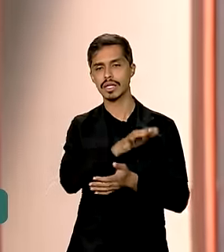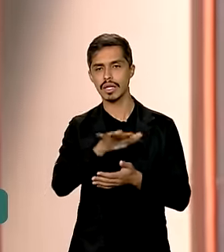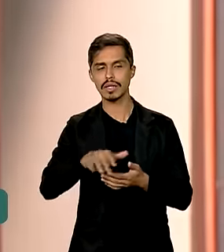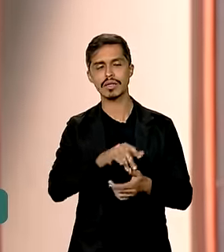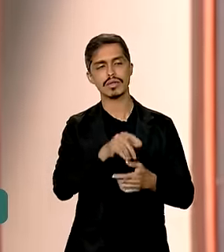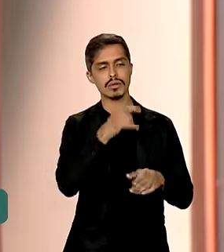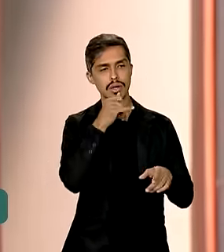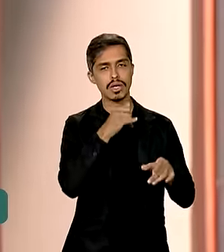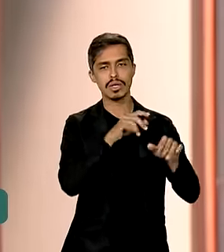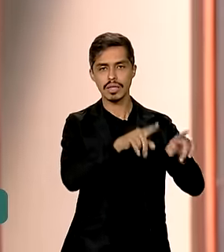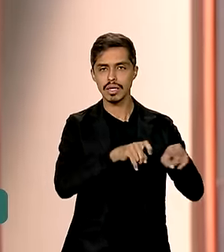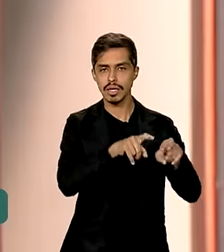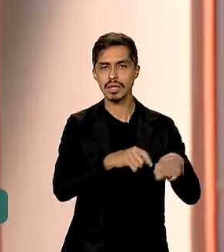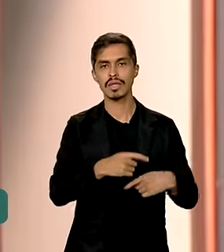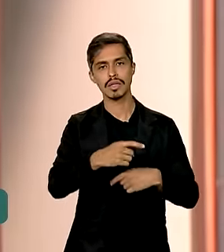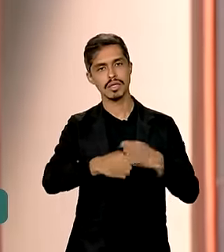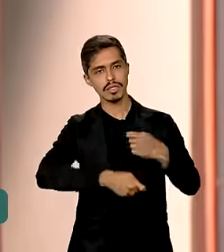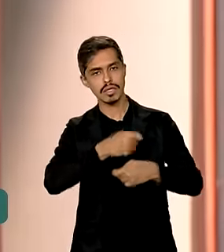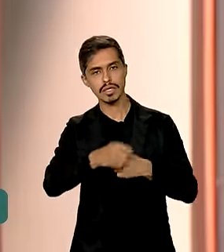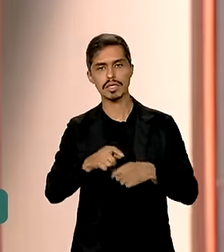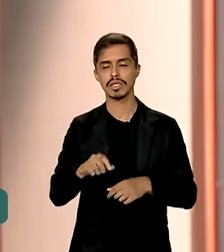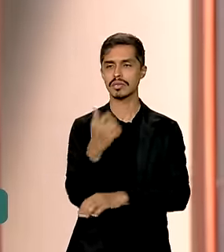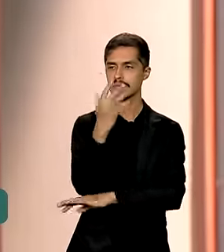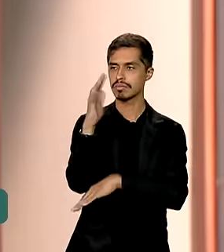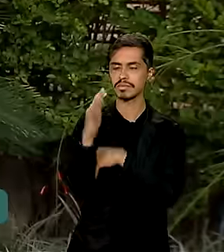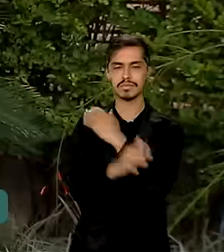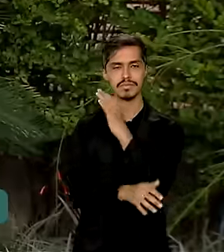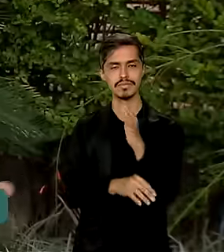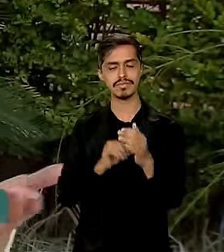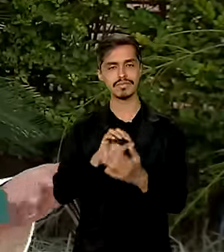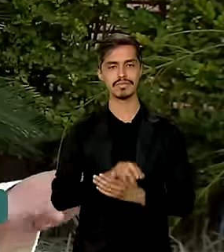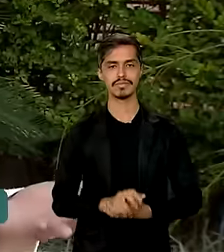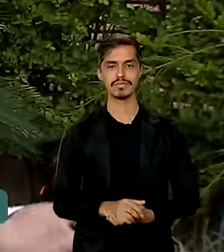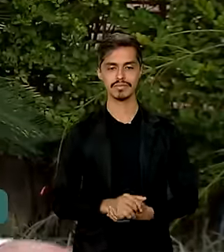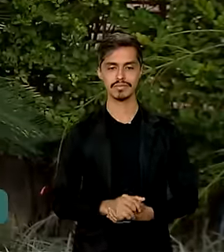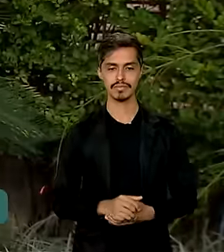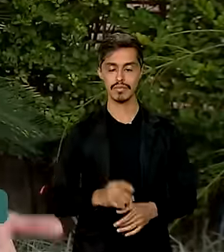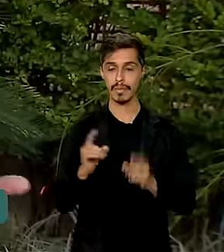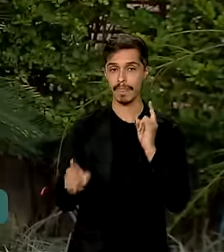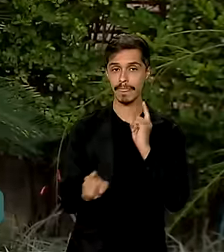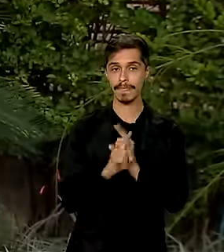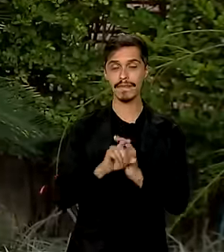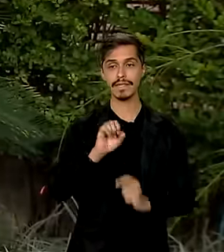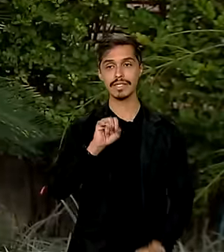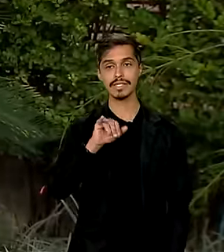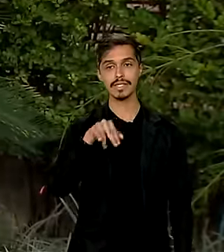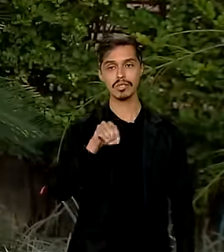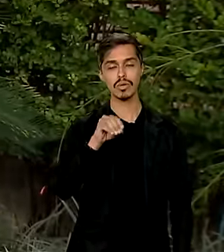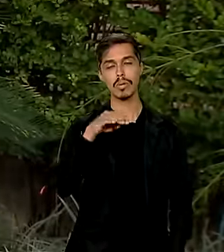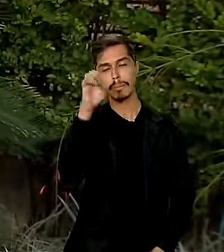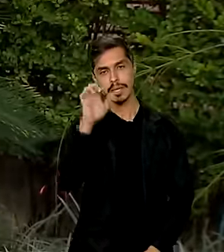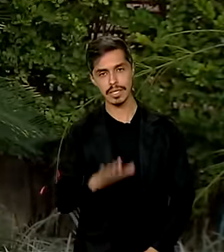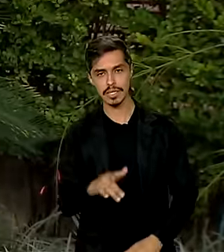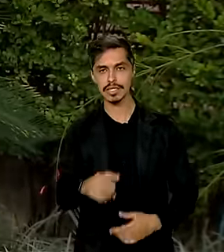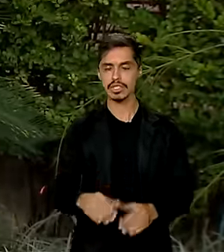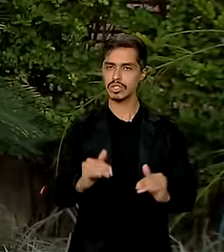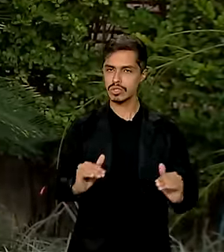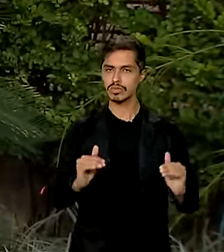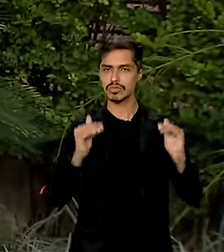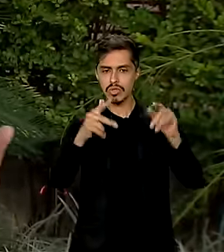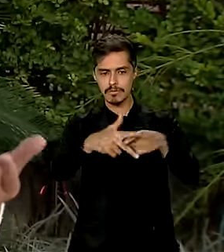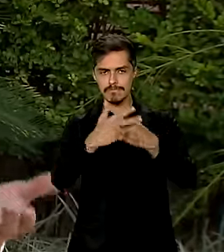agricultura, finanças e meio ambiente. O encontro da Comissão Sino-Brasileira de Alto Nível de